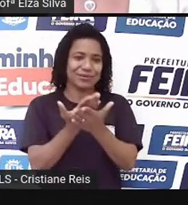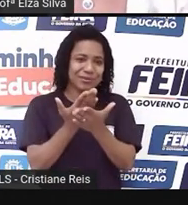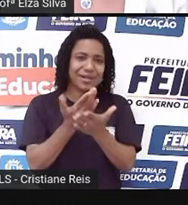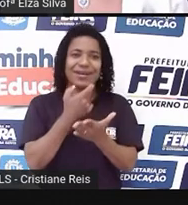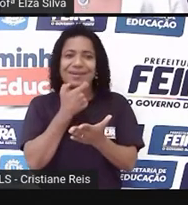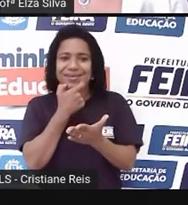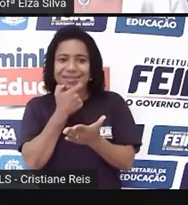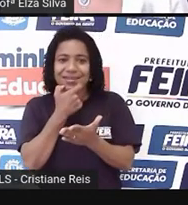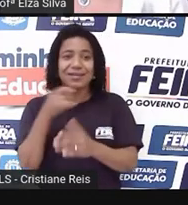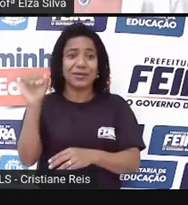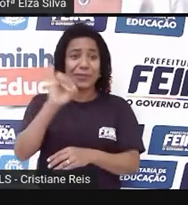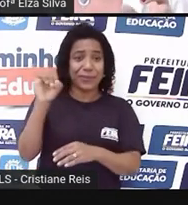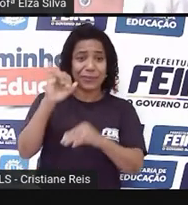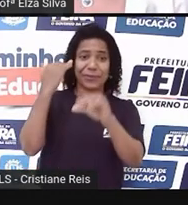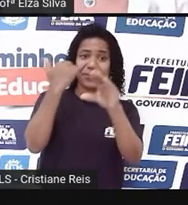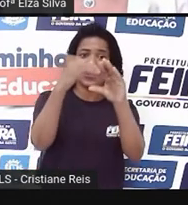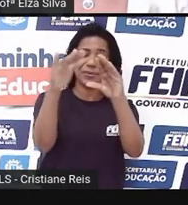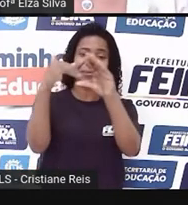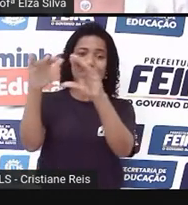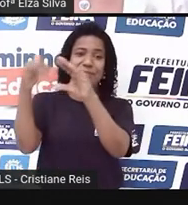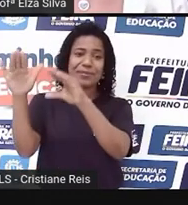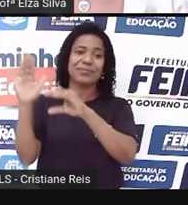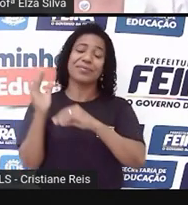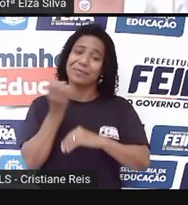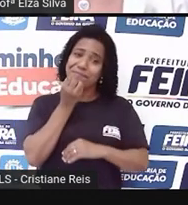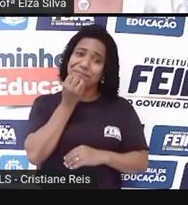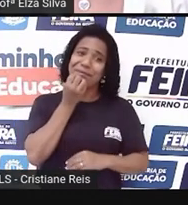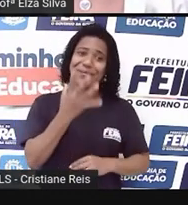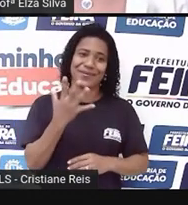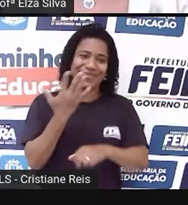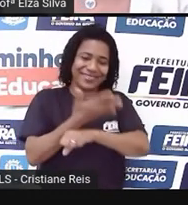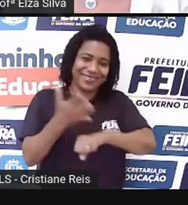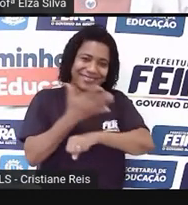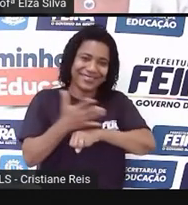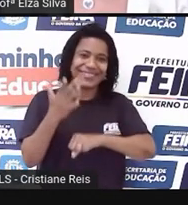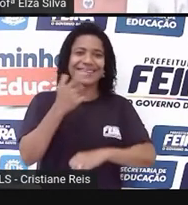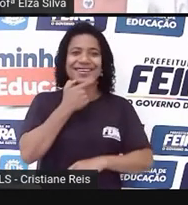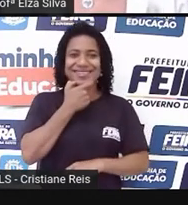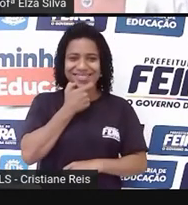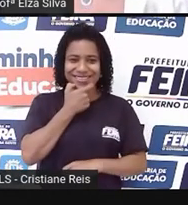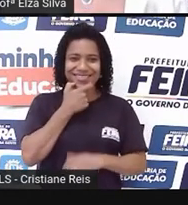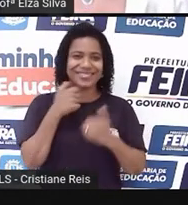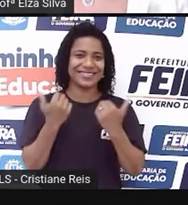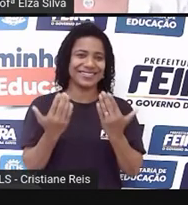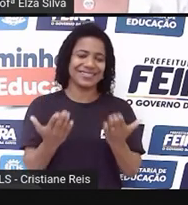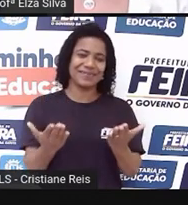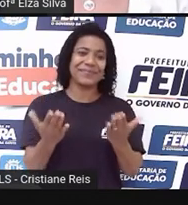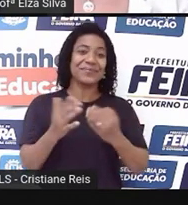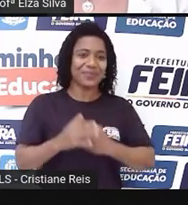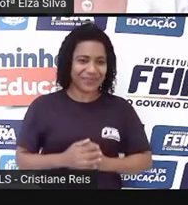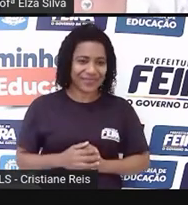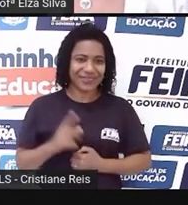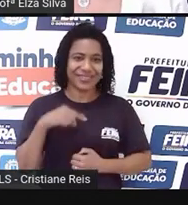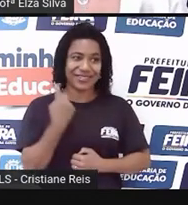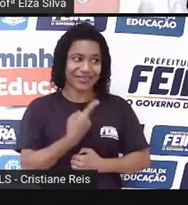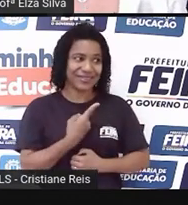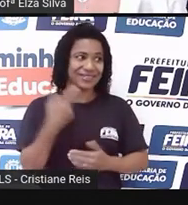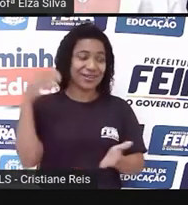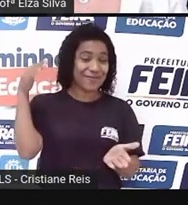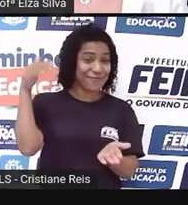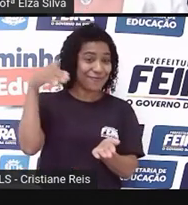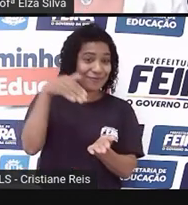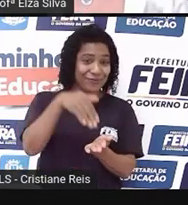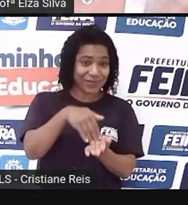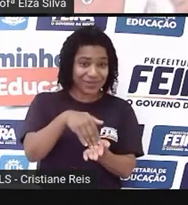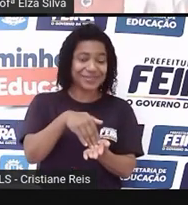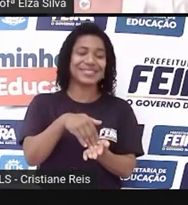fora do nosso país. Porque é uma oportunidade de praticar o idioma. So, chegamos então ao final de nossa